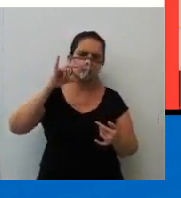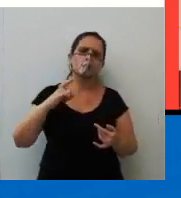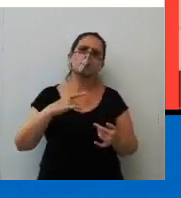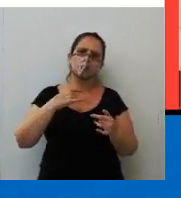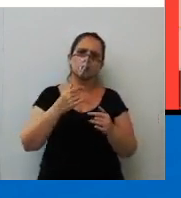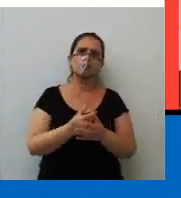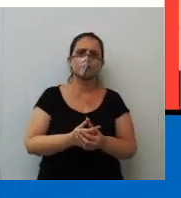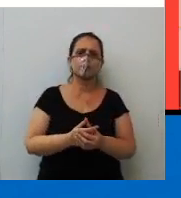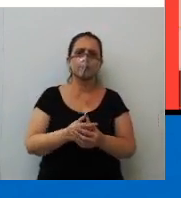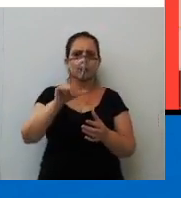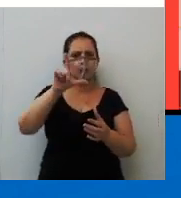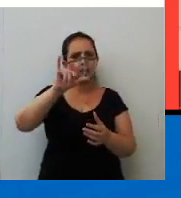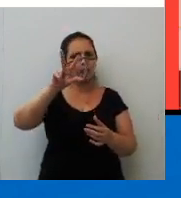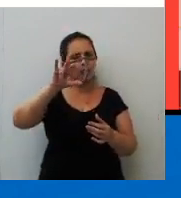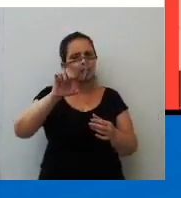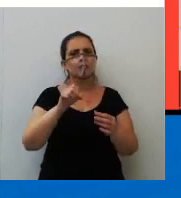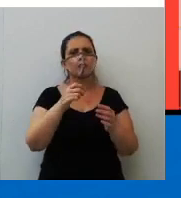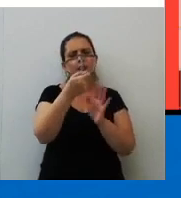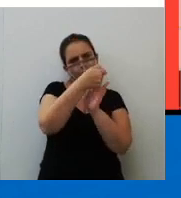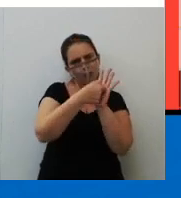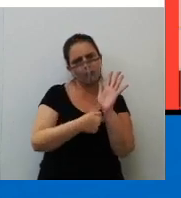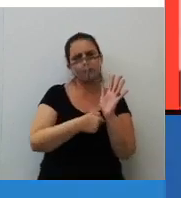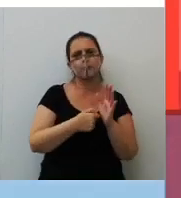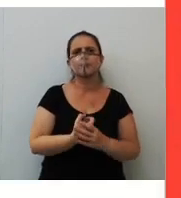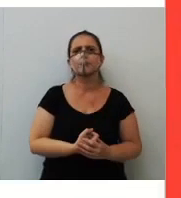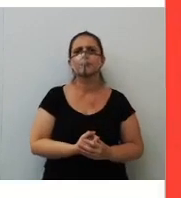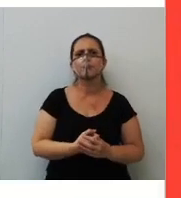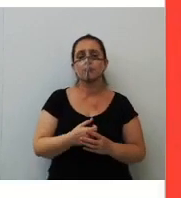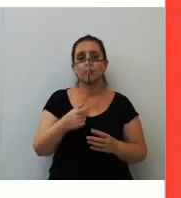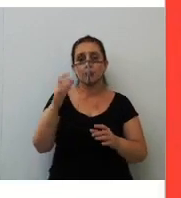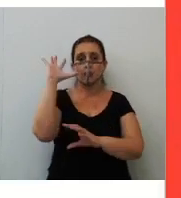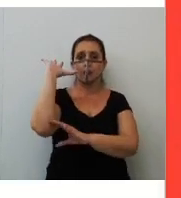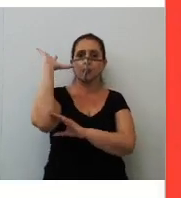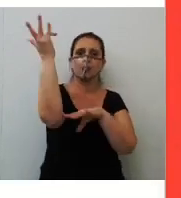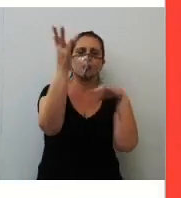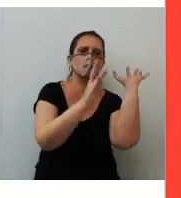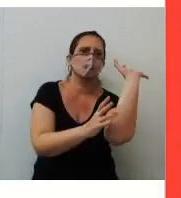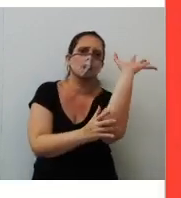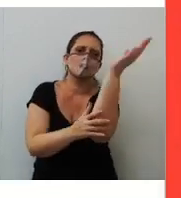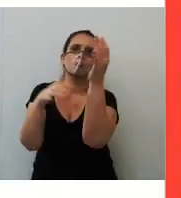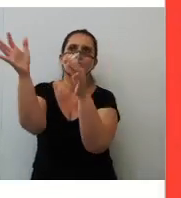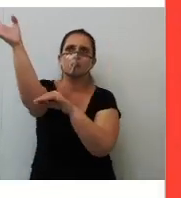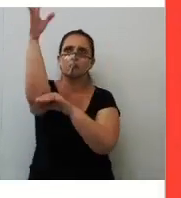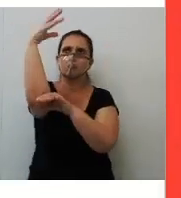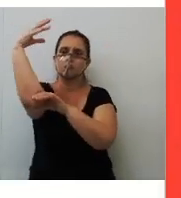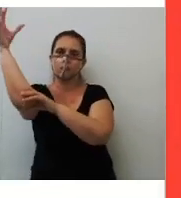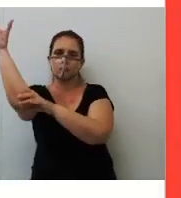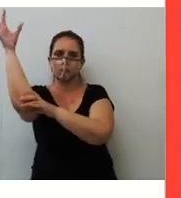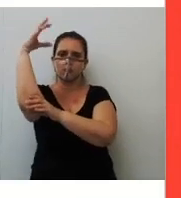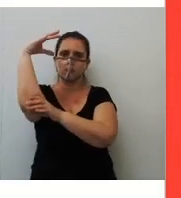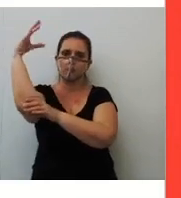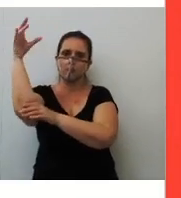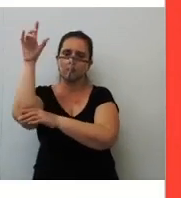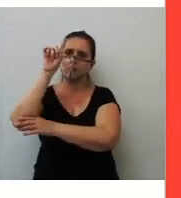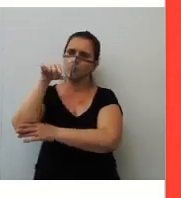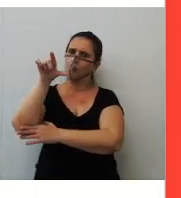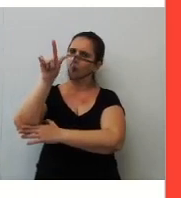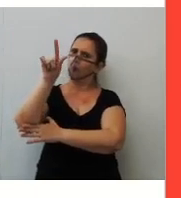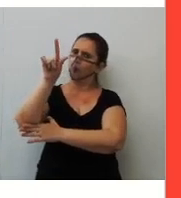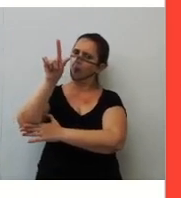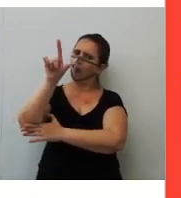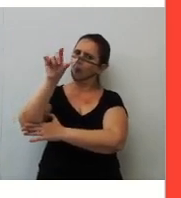redação. Próxima live vai ser redação. Olha lá. As árvores balançam. Logo, está ventando.